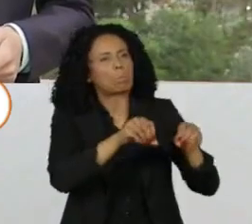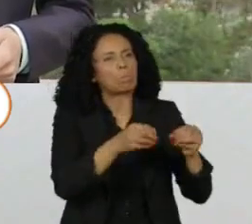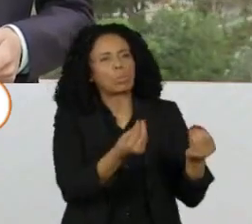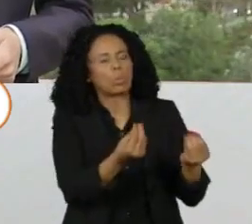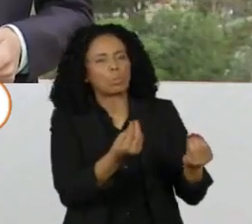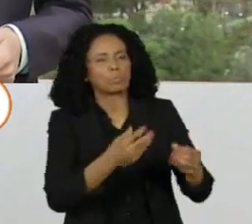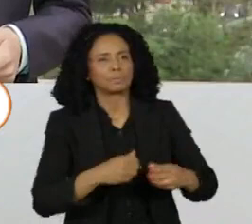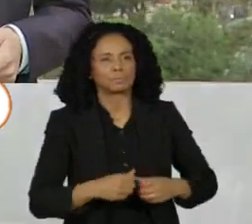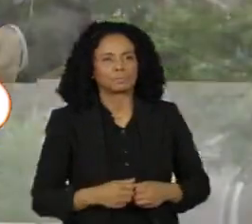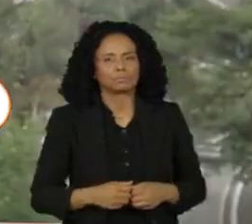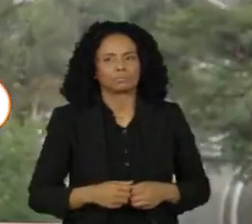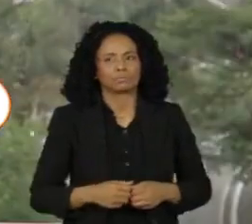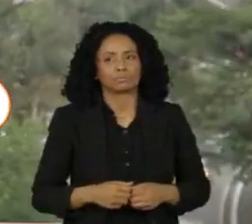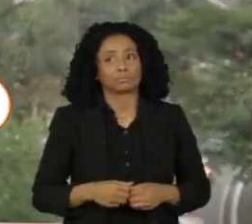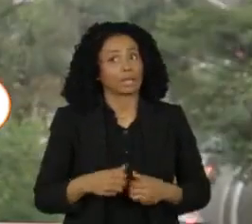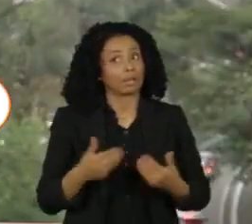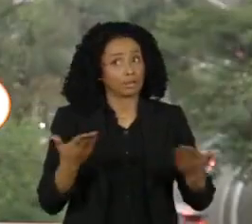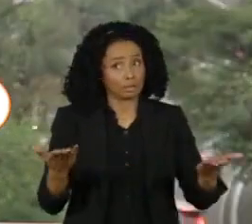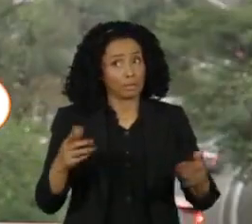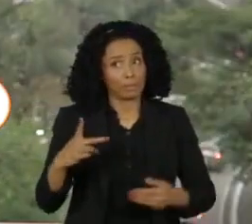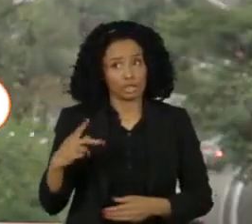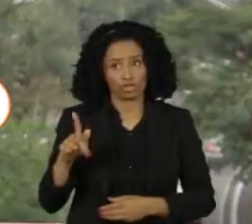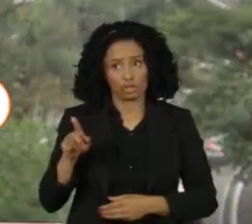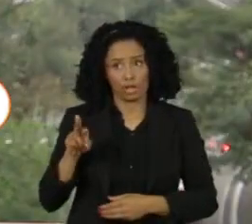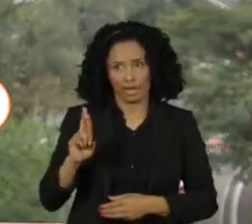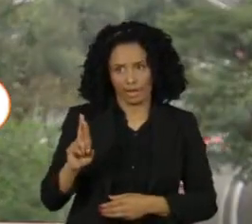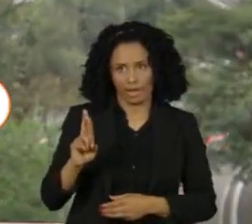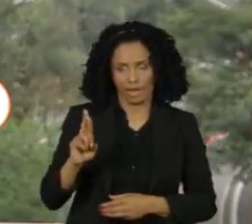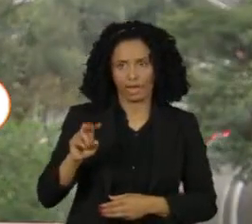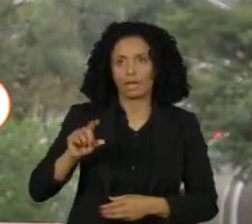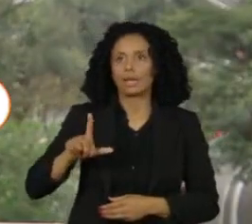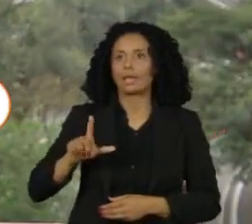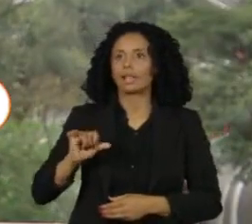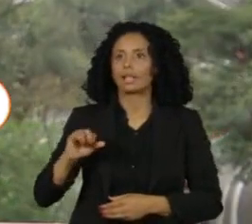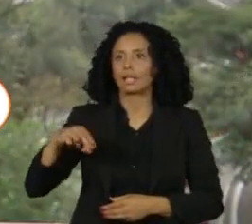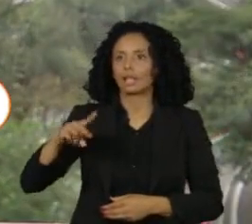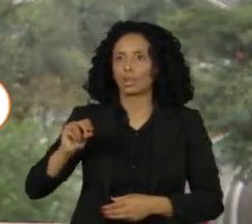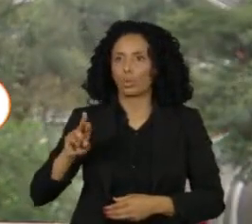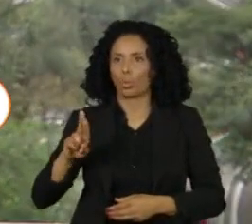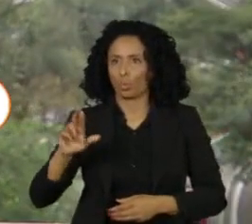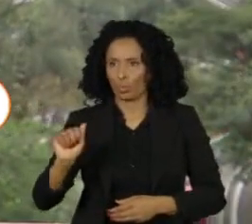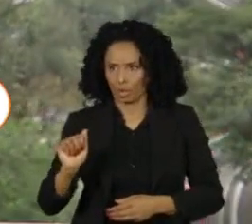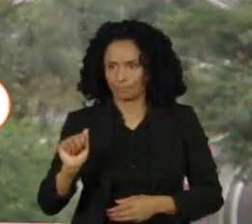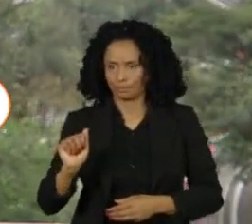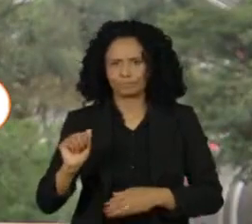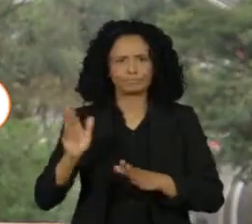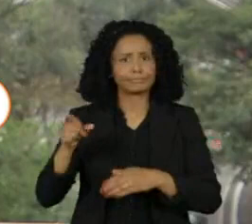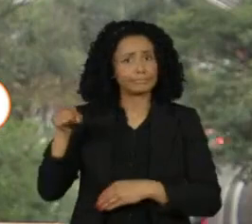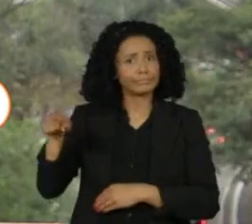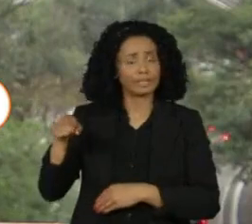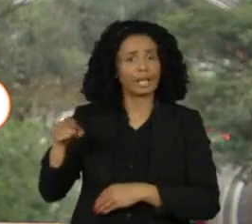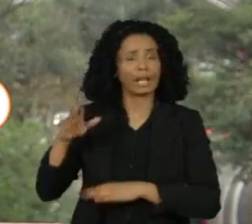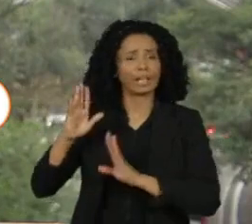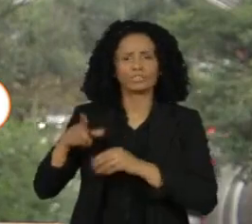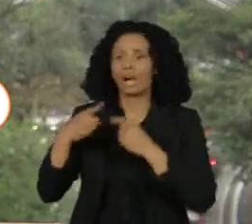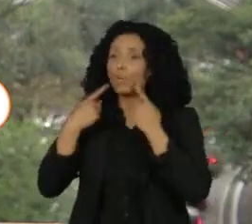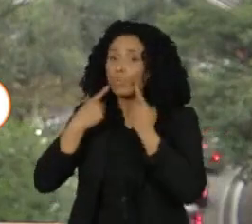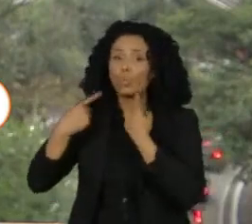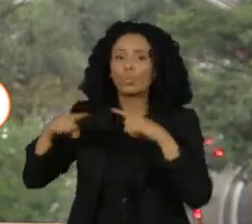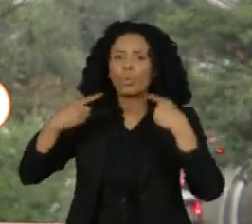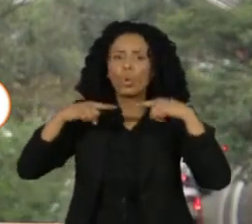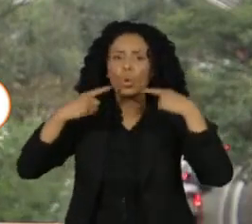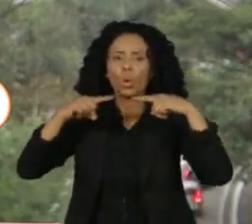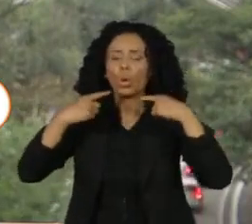Esse pedido é da Vice-Procuradora Geral da República, Lindora Araújo. Na manifestação, ela critica a decisão do